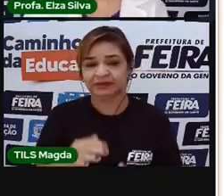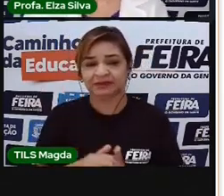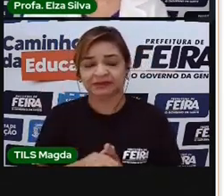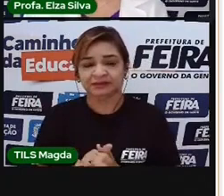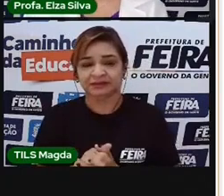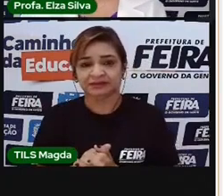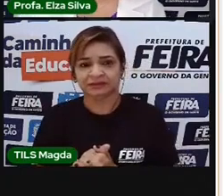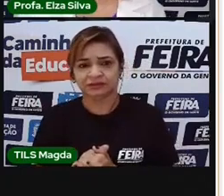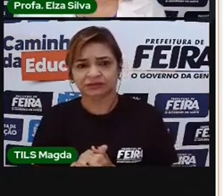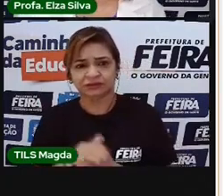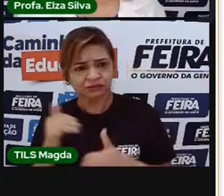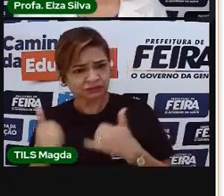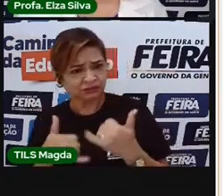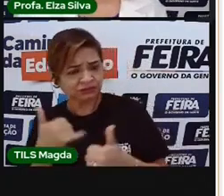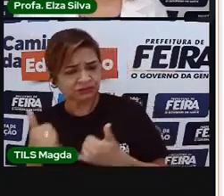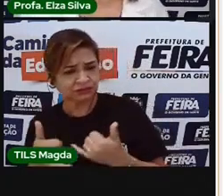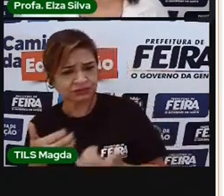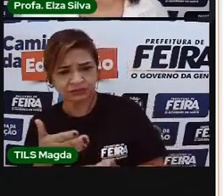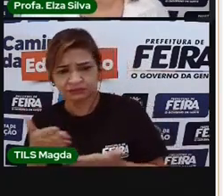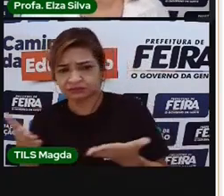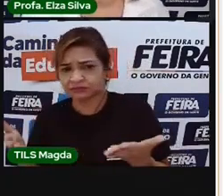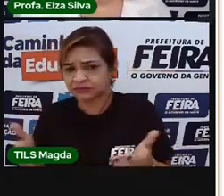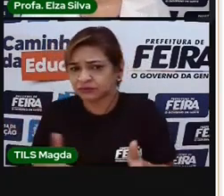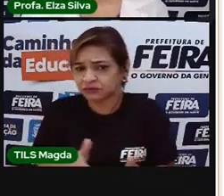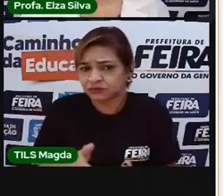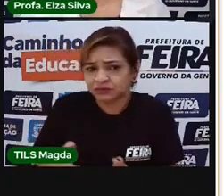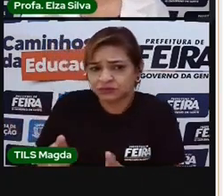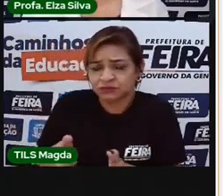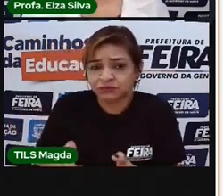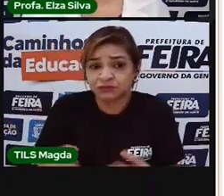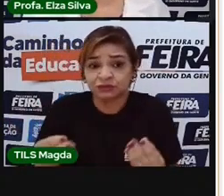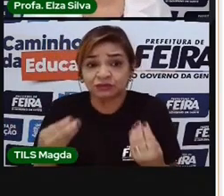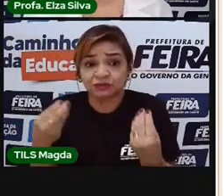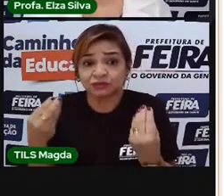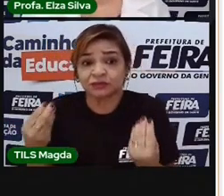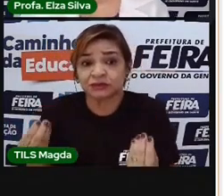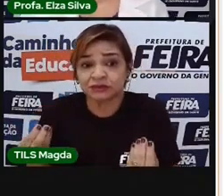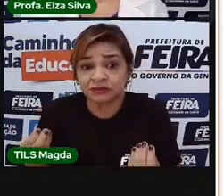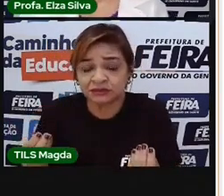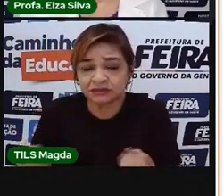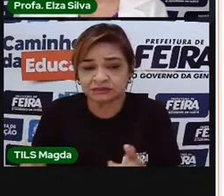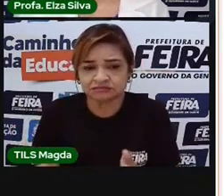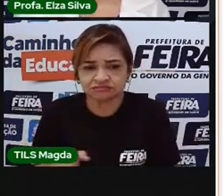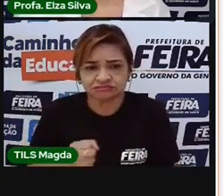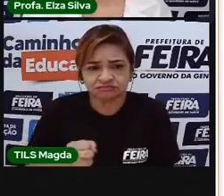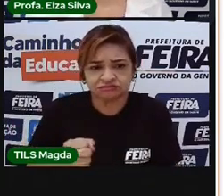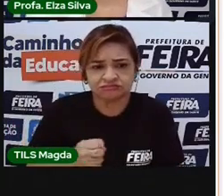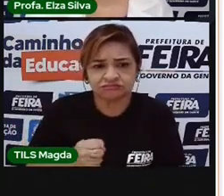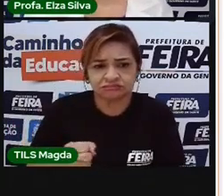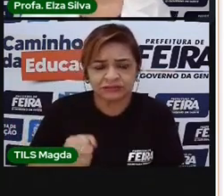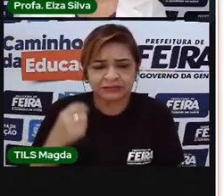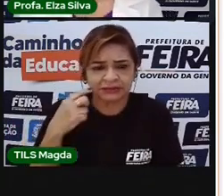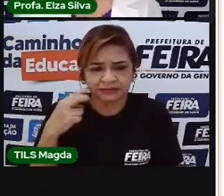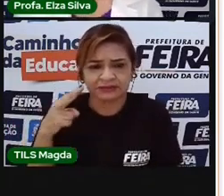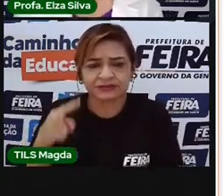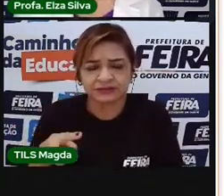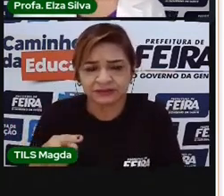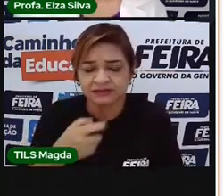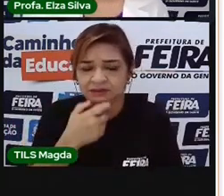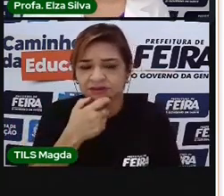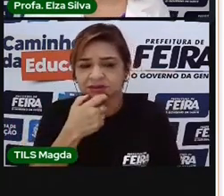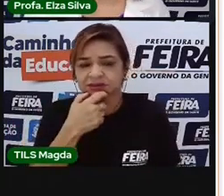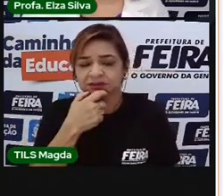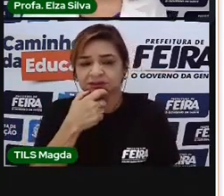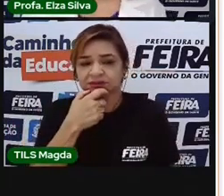jogos que vocês brincam, os games, quantos comandos vocês utilizam em inglês,